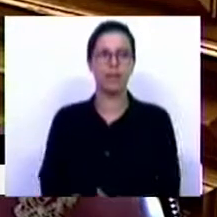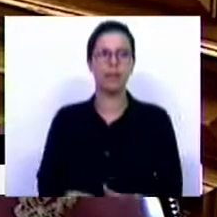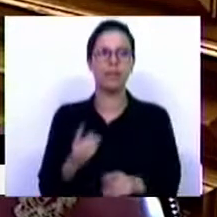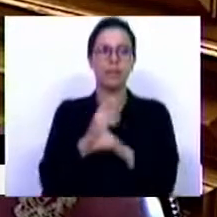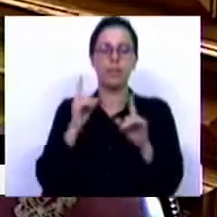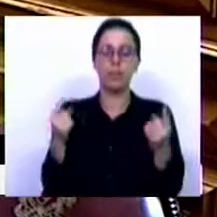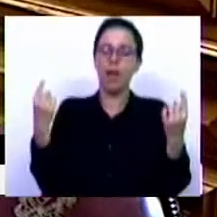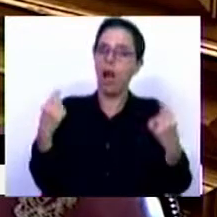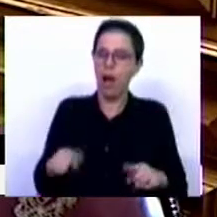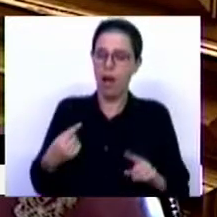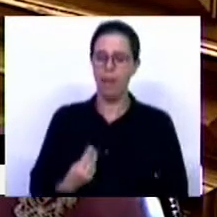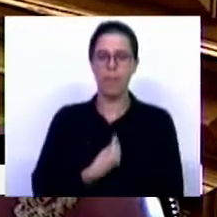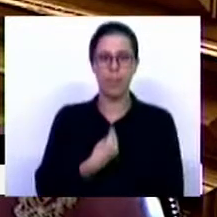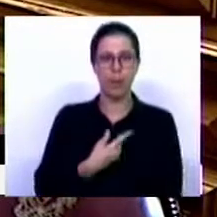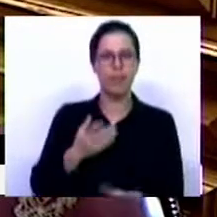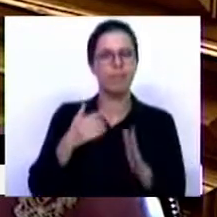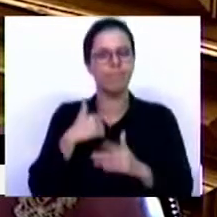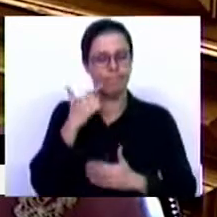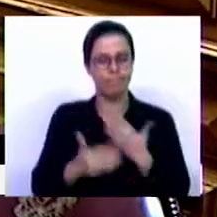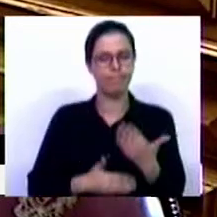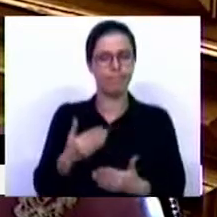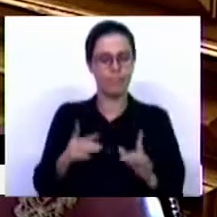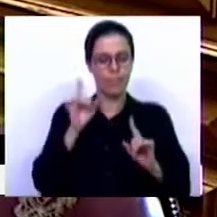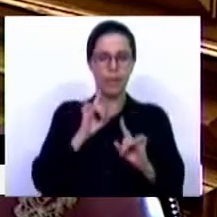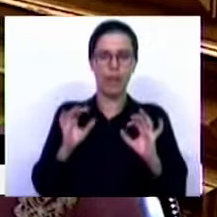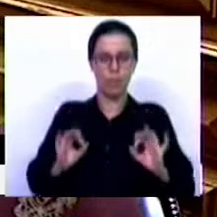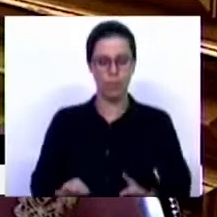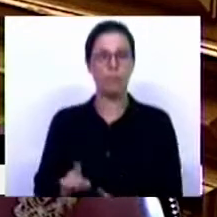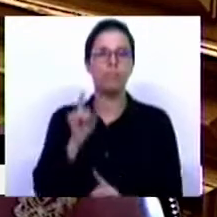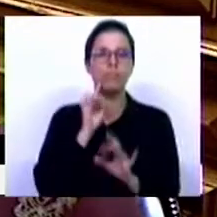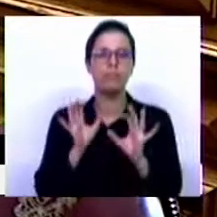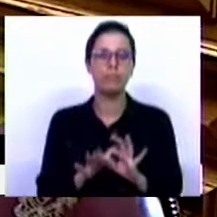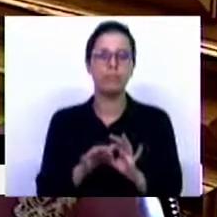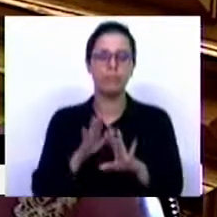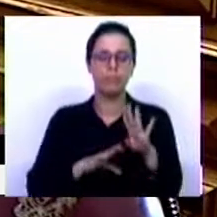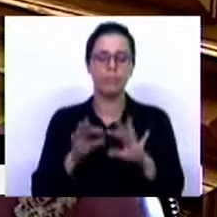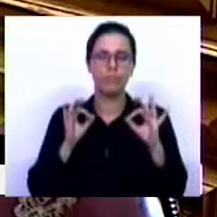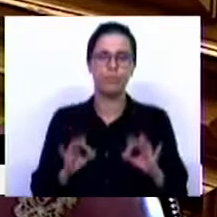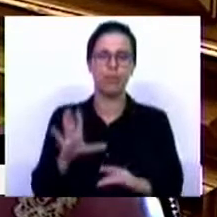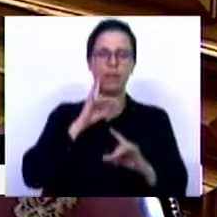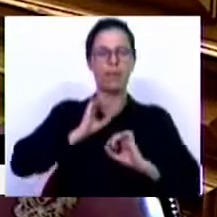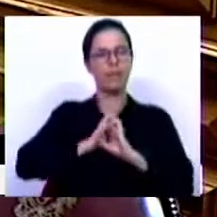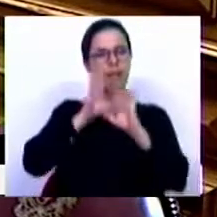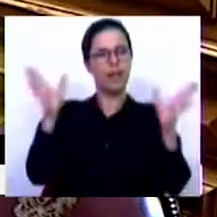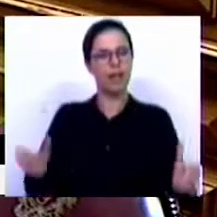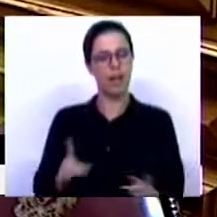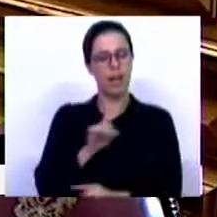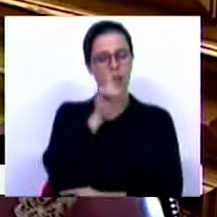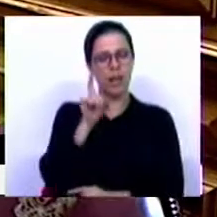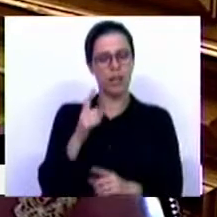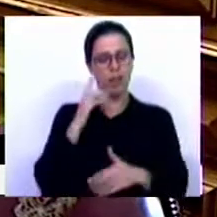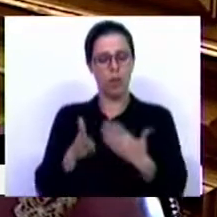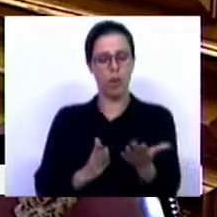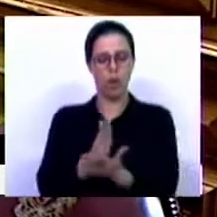Porque ainda existem preocupações que persistem, porque é importante salvaguardarmos e concretizarmos de forma clara questões como